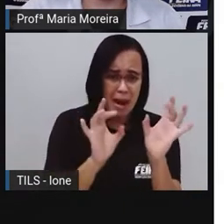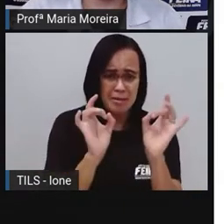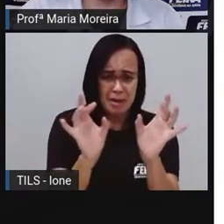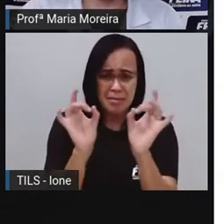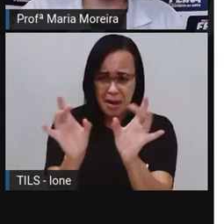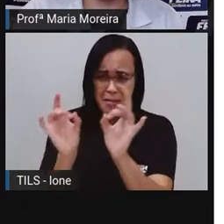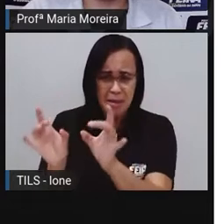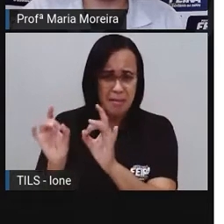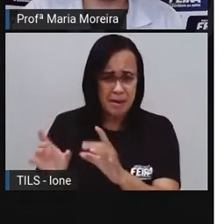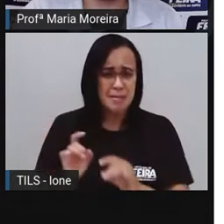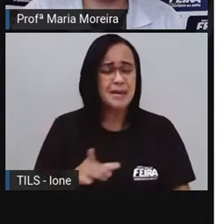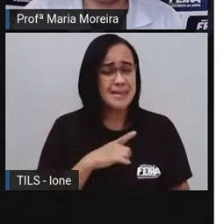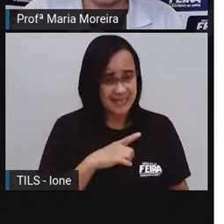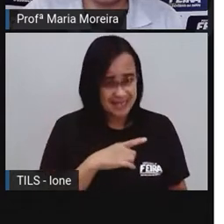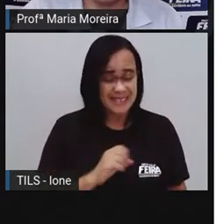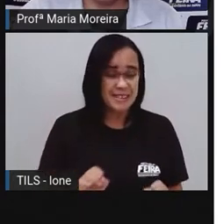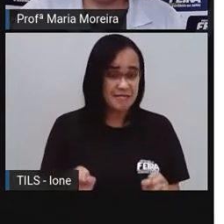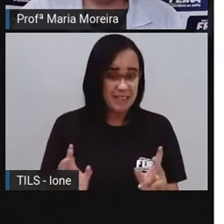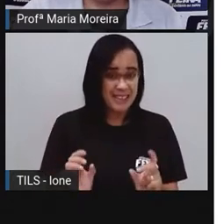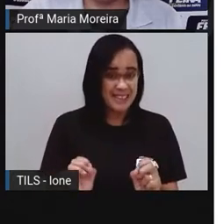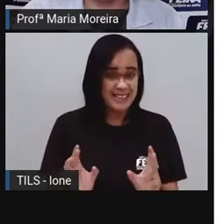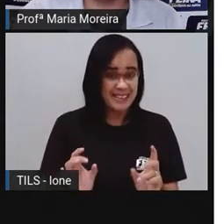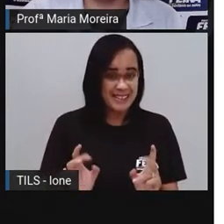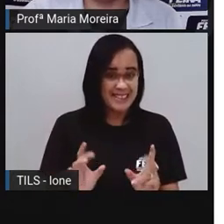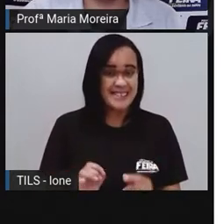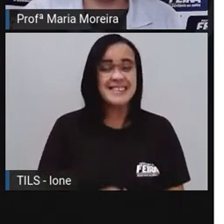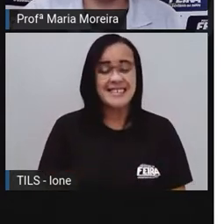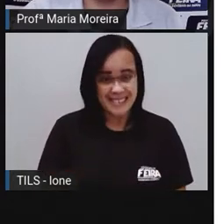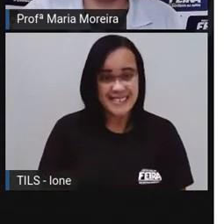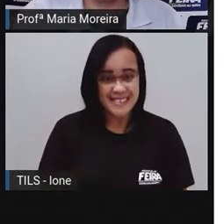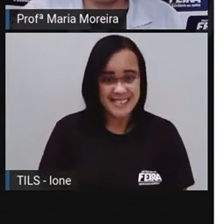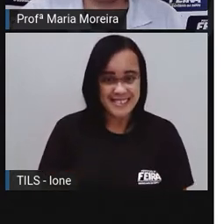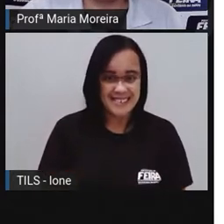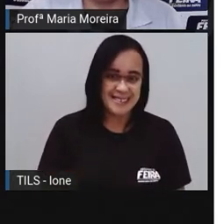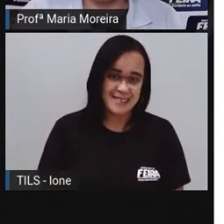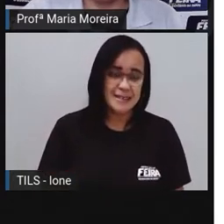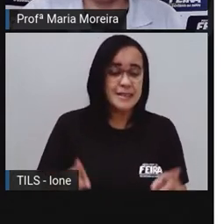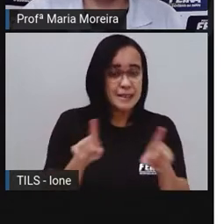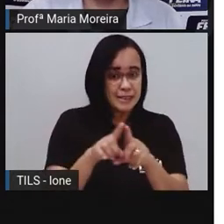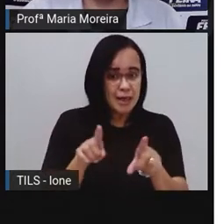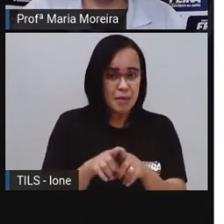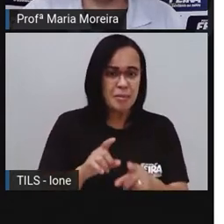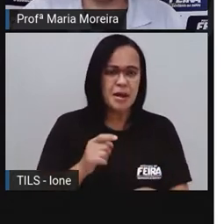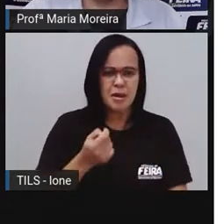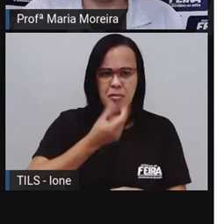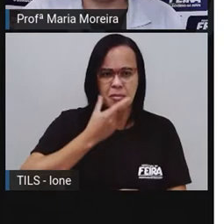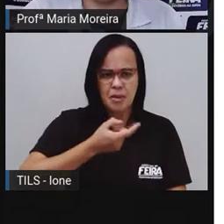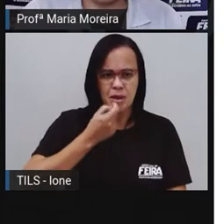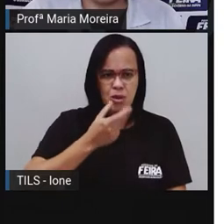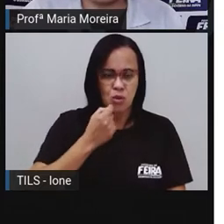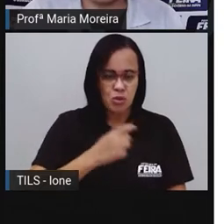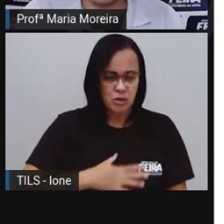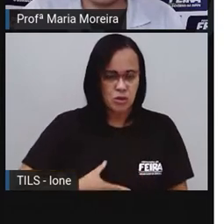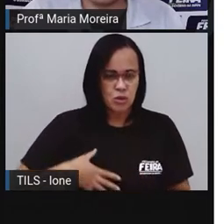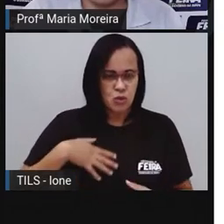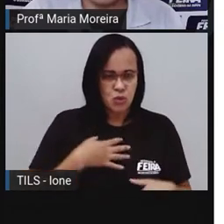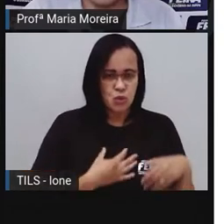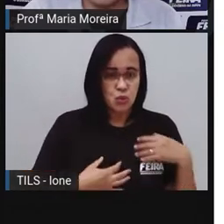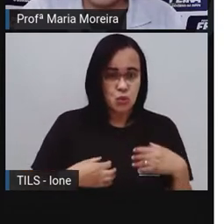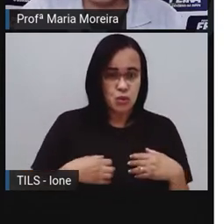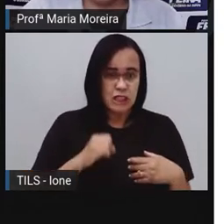Bruxedo. O serviço de chá. Que se lava sozinho. Pílula estimulante. Triste.